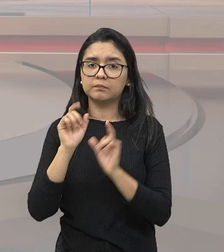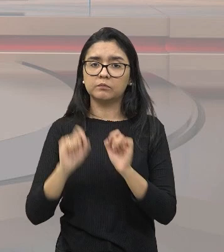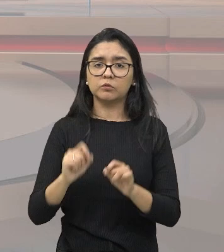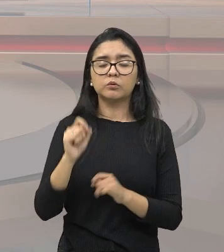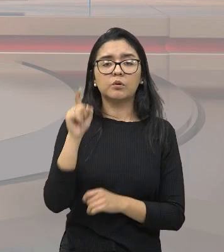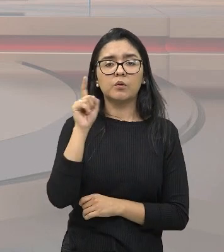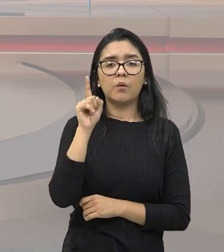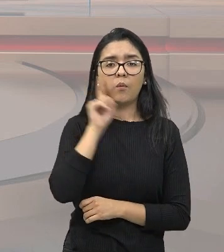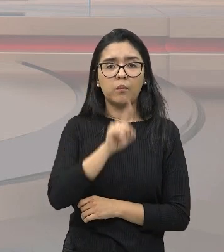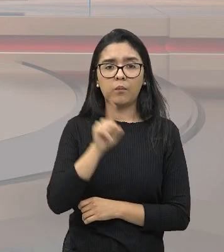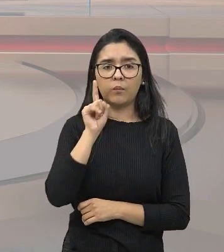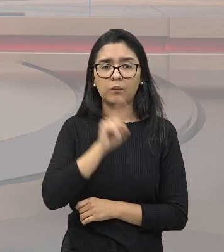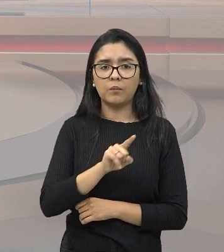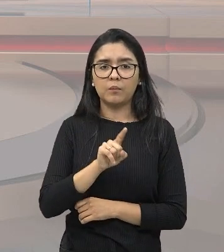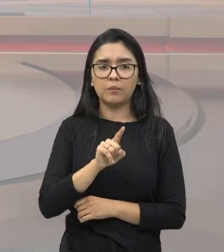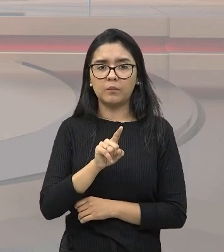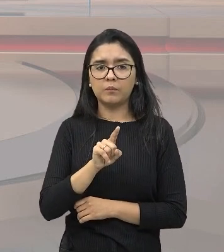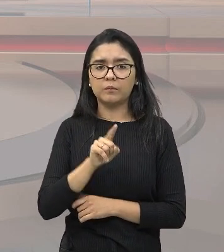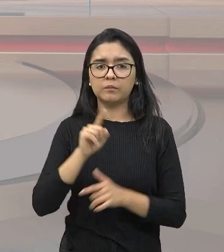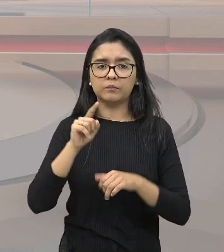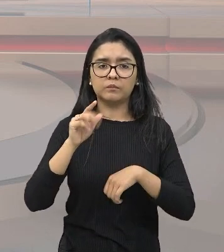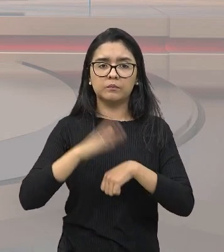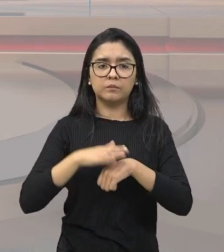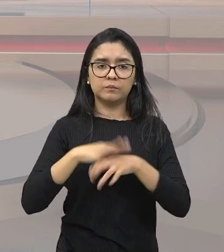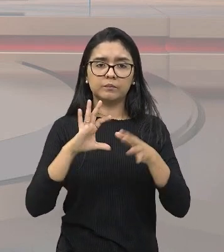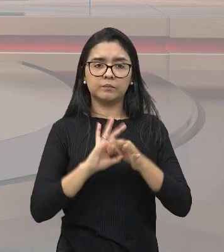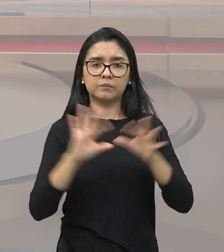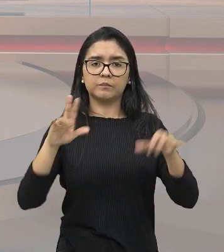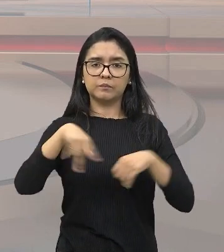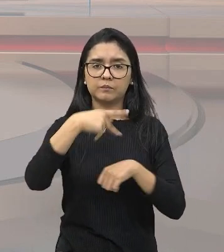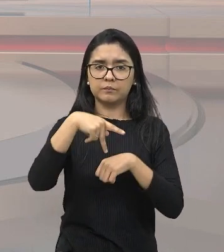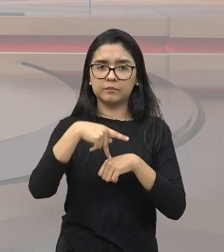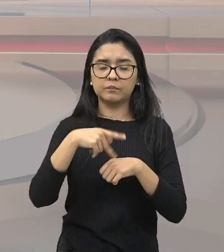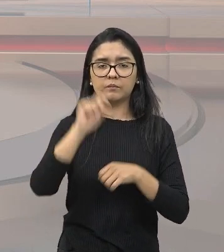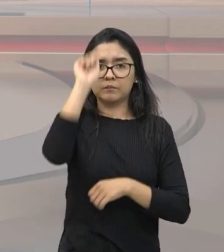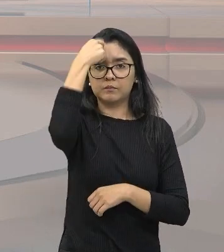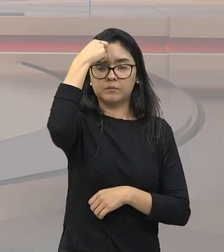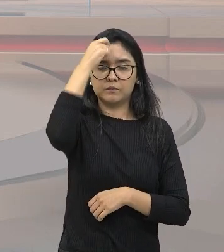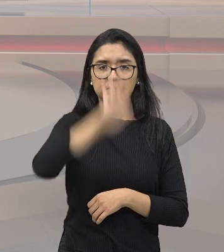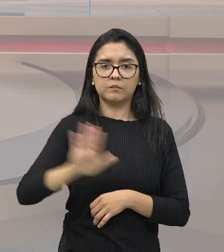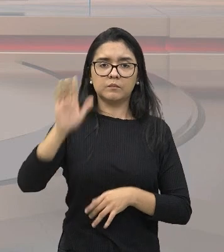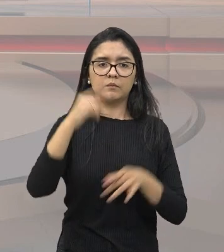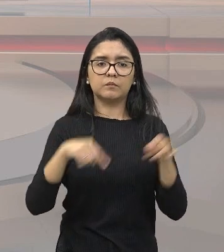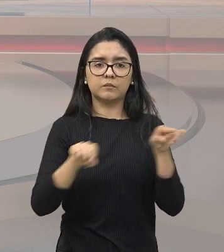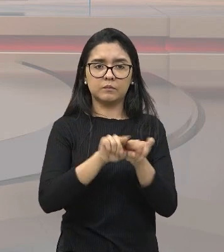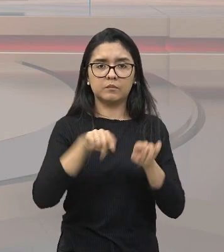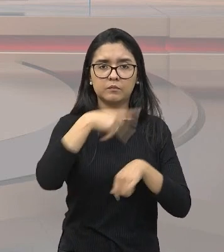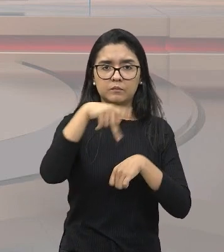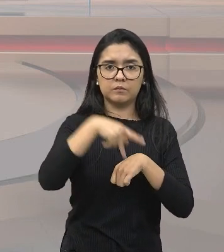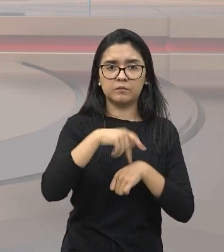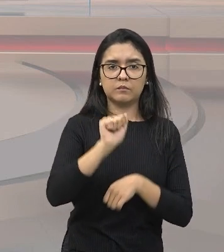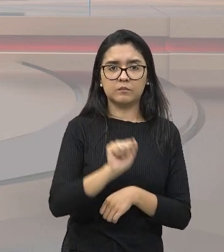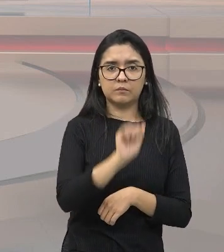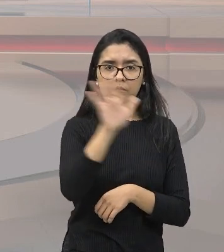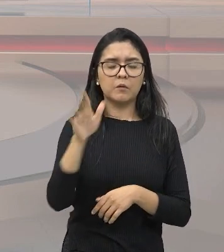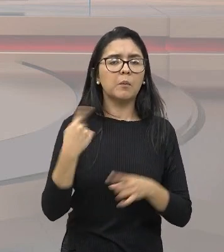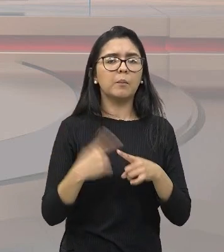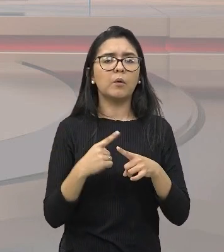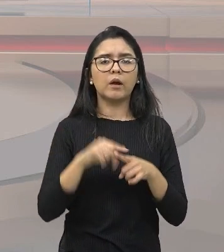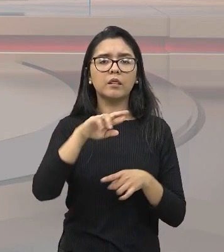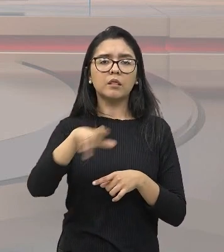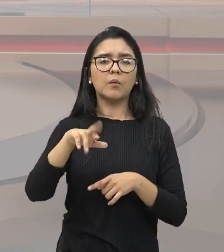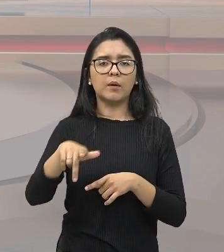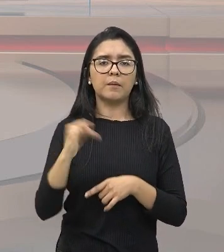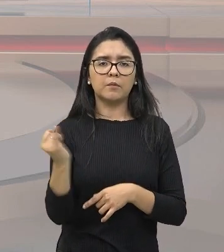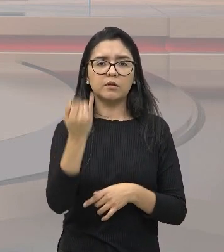foi importante para a independência das nações africanas e das nações asiáticas, por que não seria